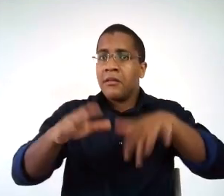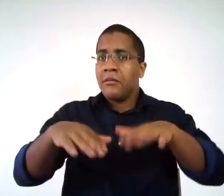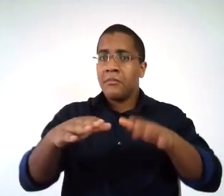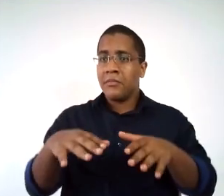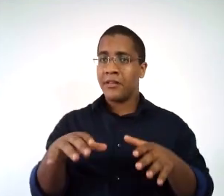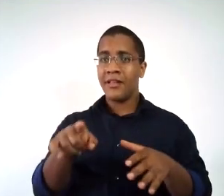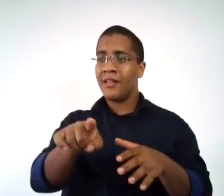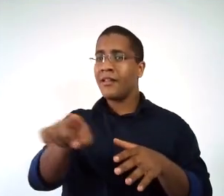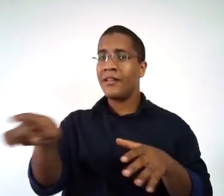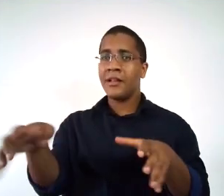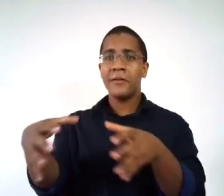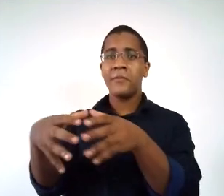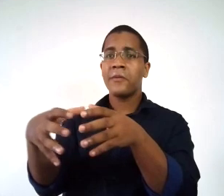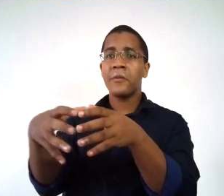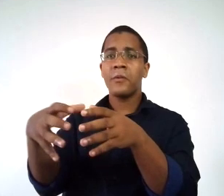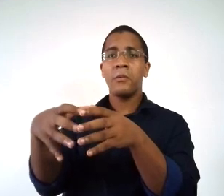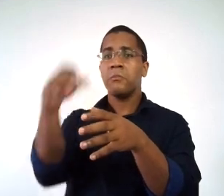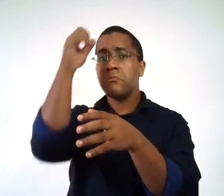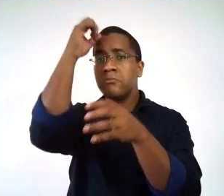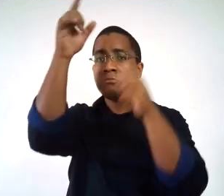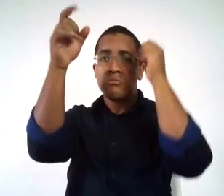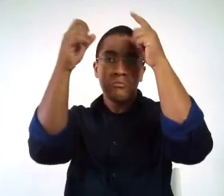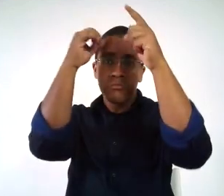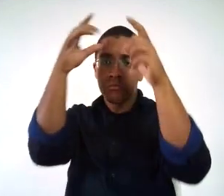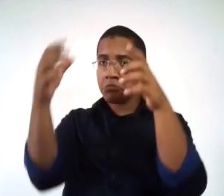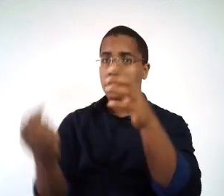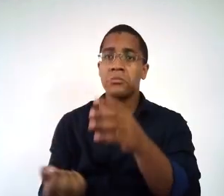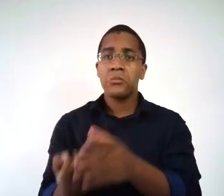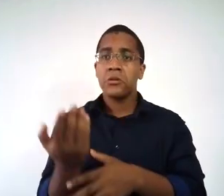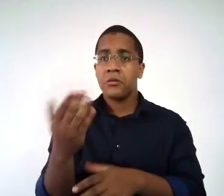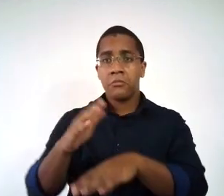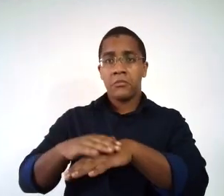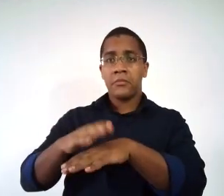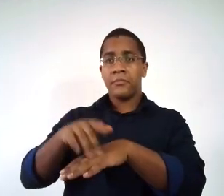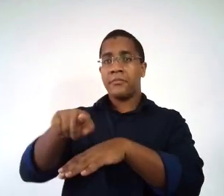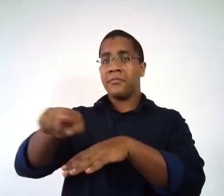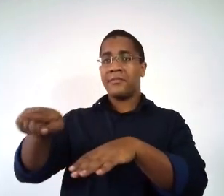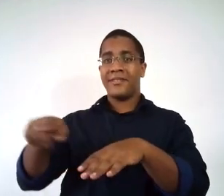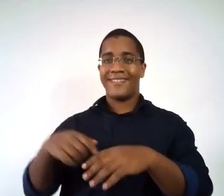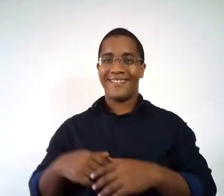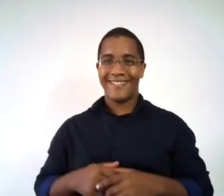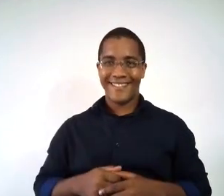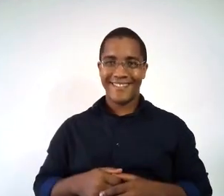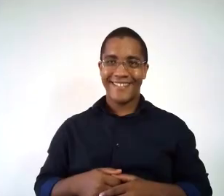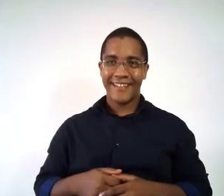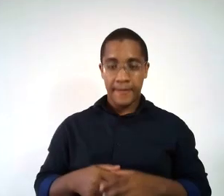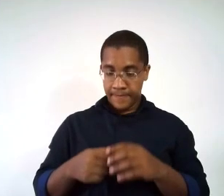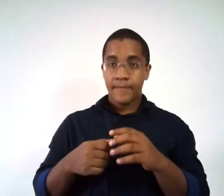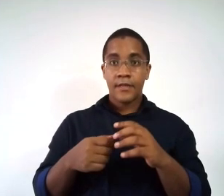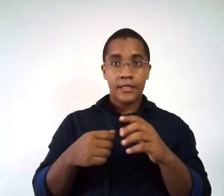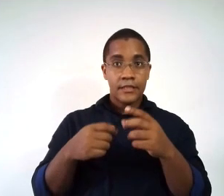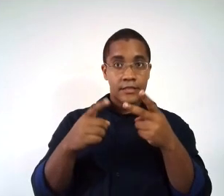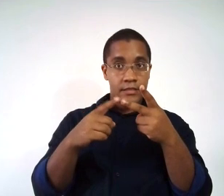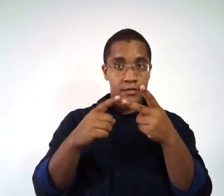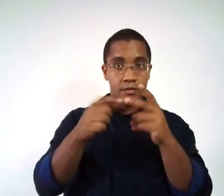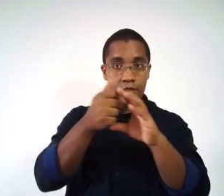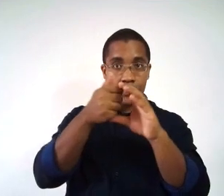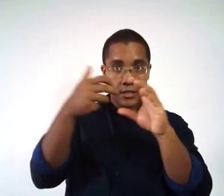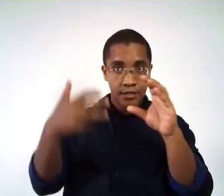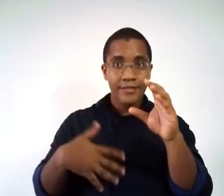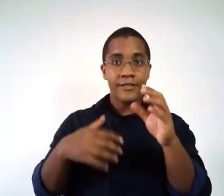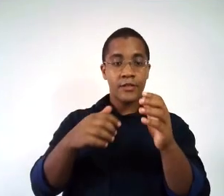Tudo vai depender da criatividade daquele grupo que está participando da atividade. Então, a segunda